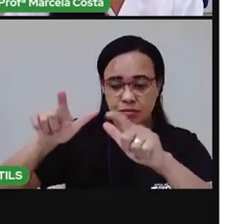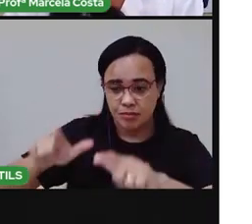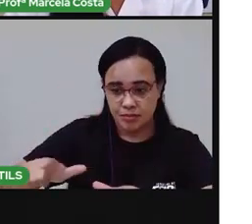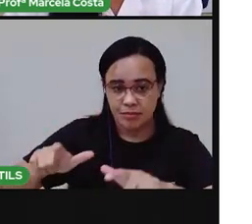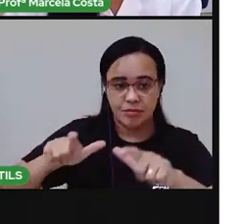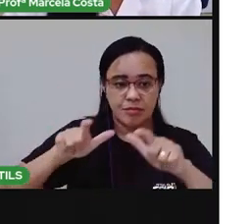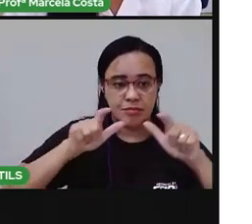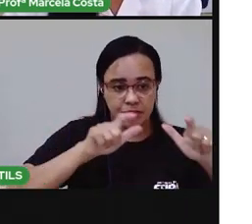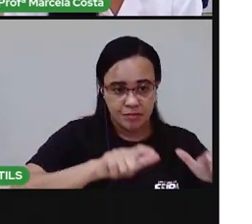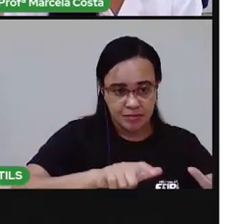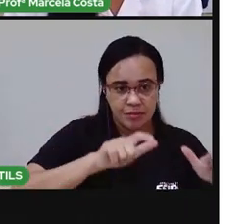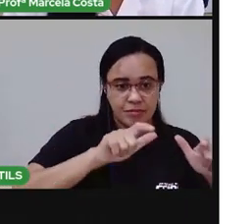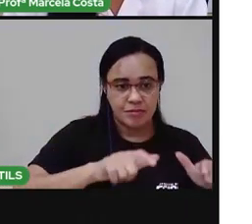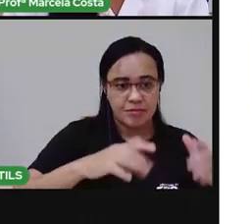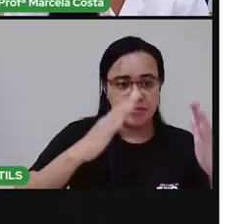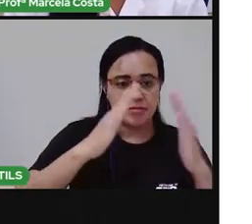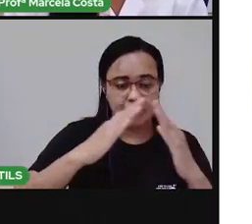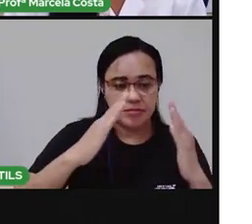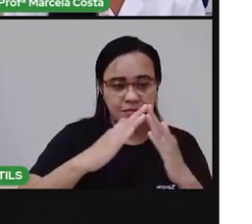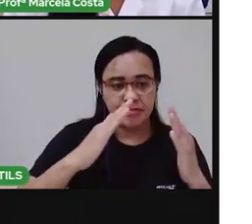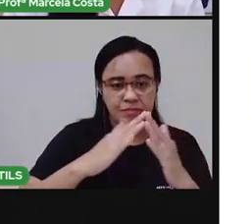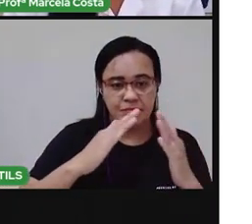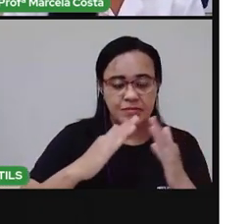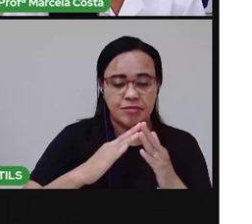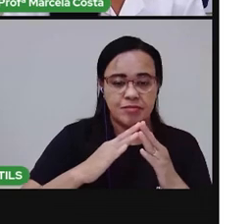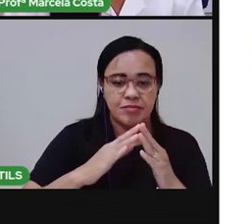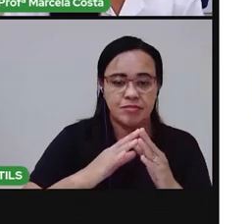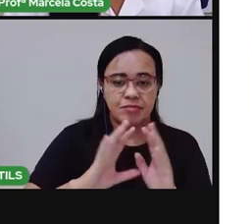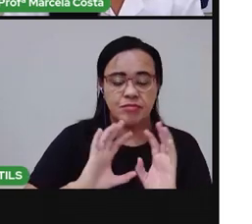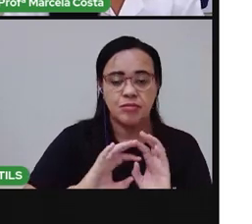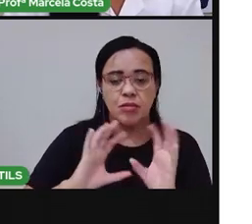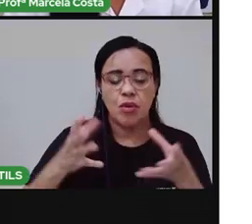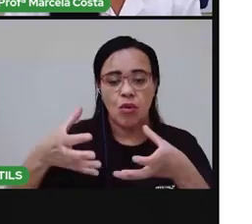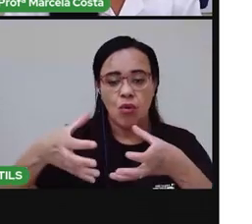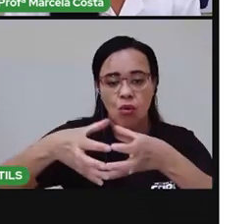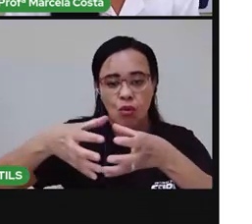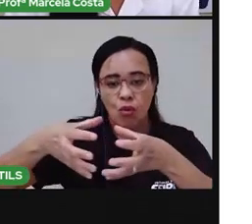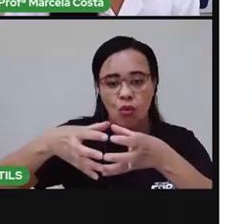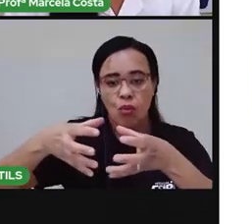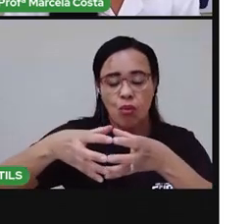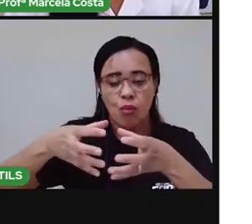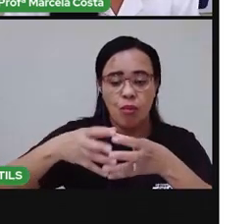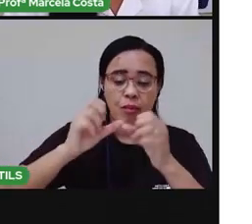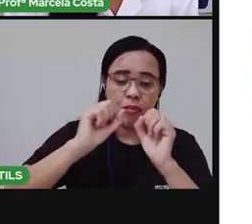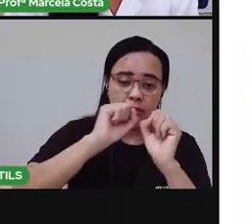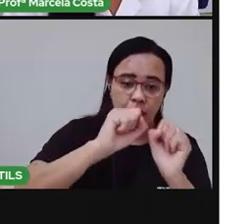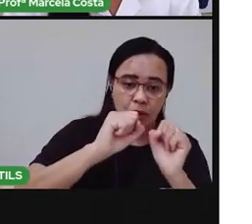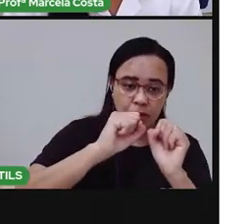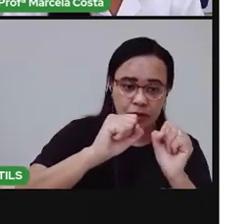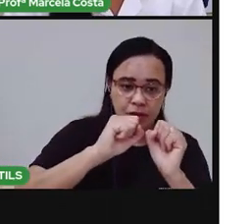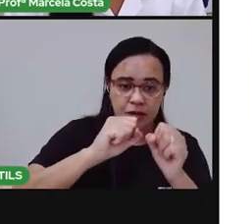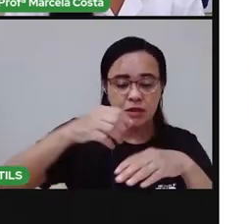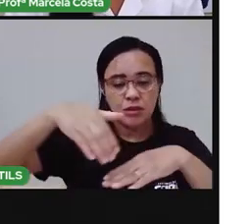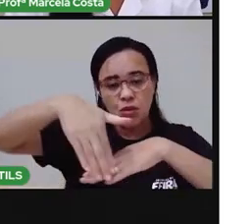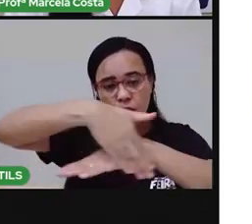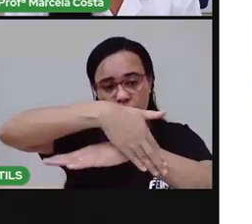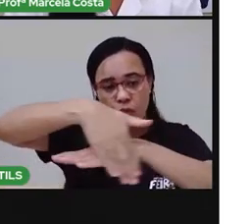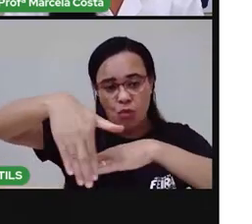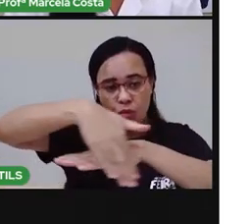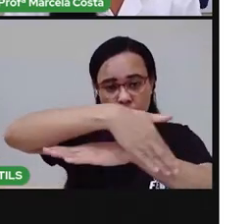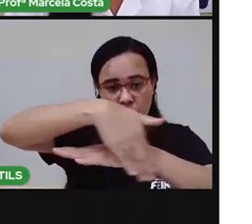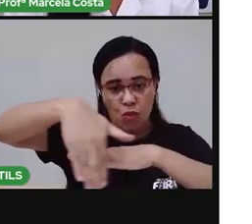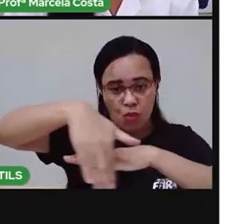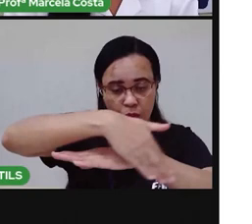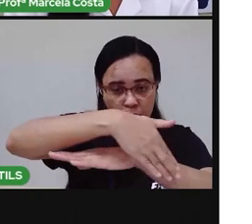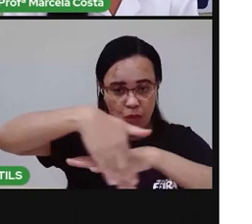em um conjunto, onde ele pode ser chamado de rua, esse conjunto